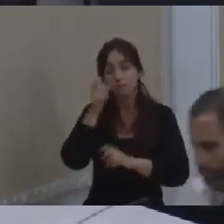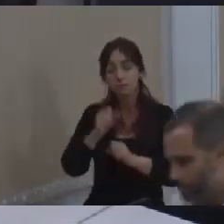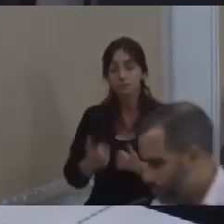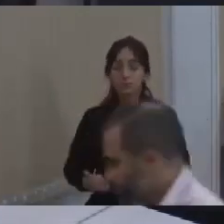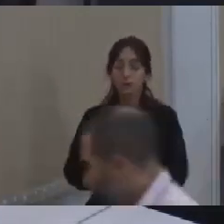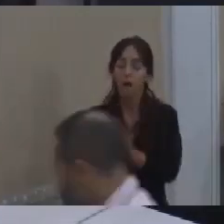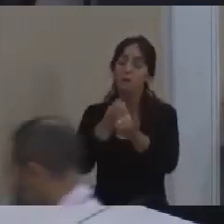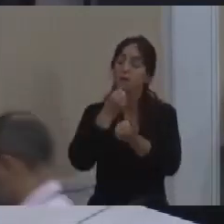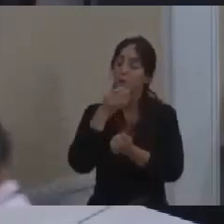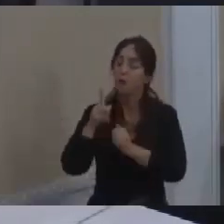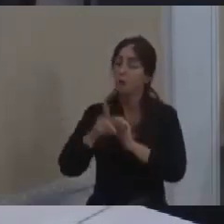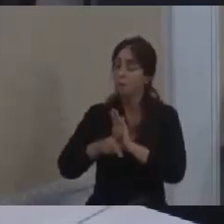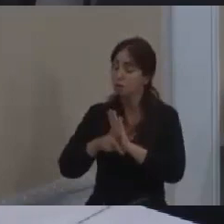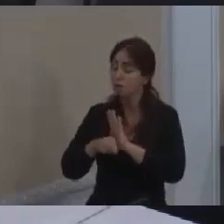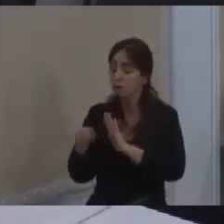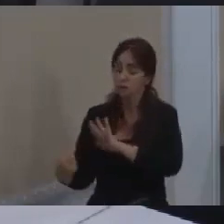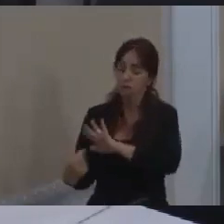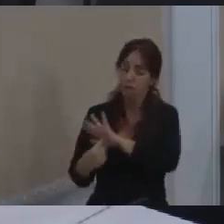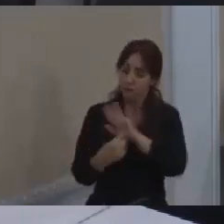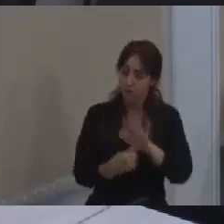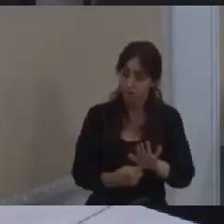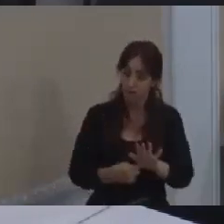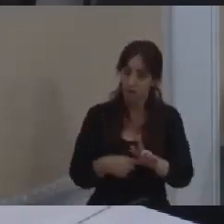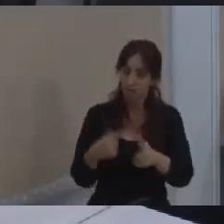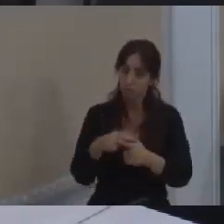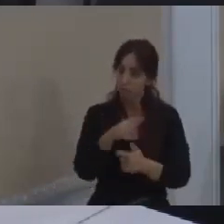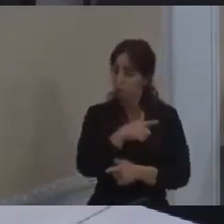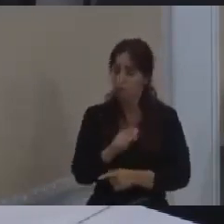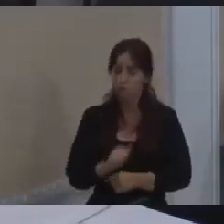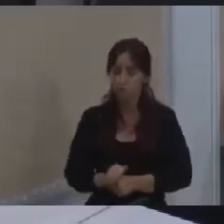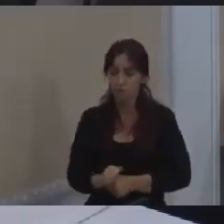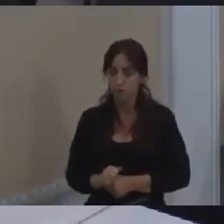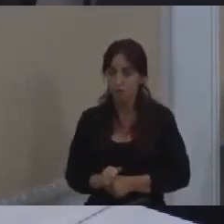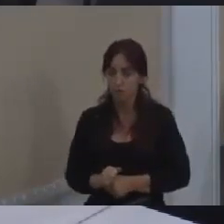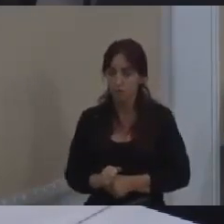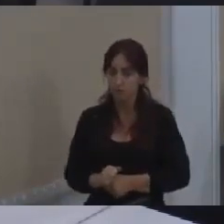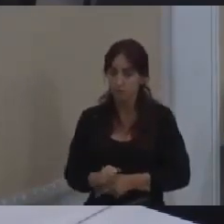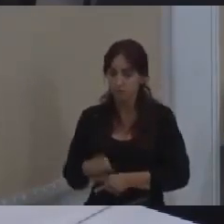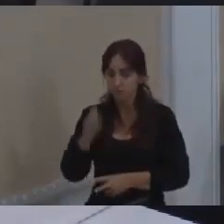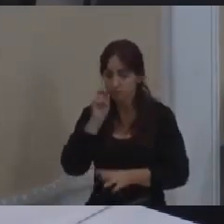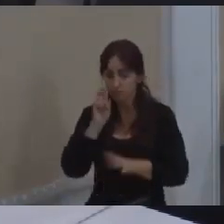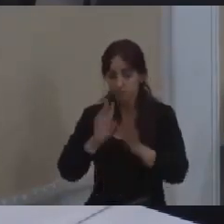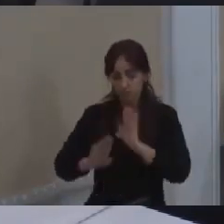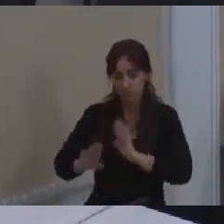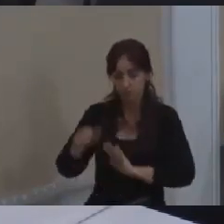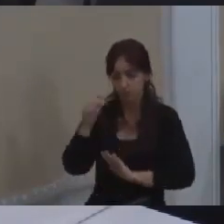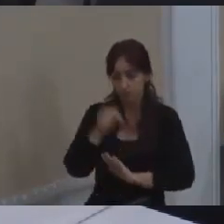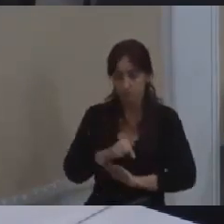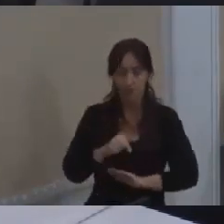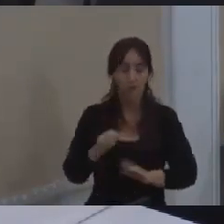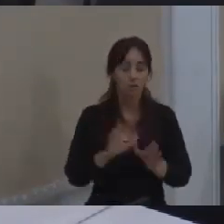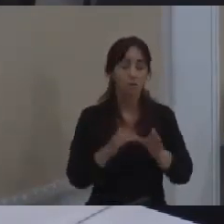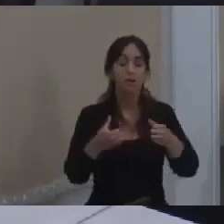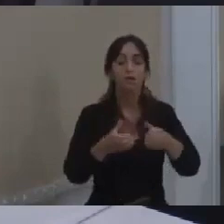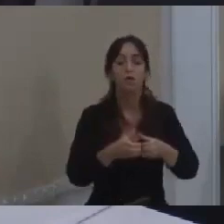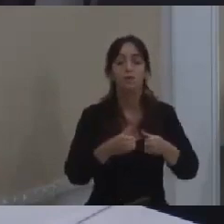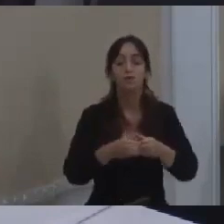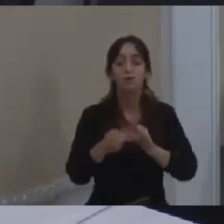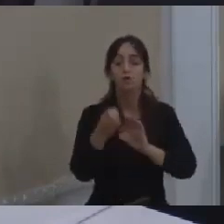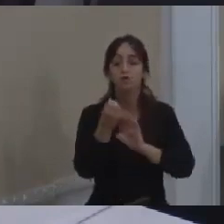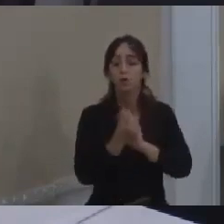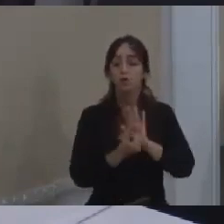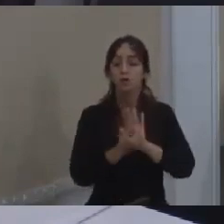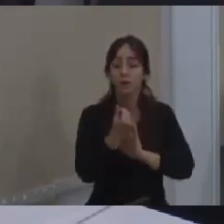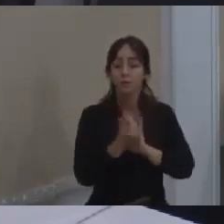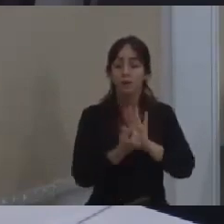os bons projetos que vocês vão apresentar do que qualquer outra coisa e o cuidado que aqui nessa comissão de orçamentos presidida pelo vereador